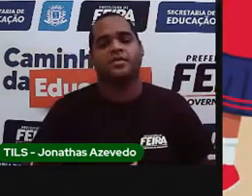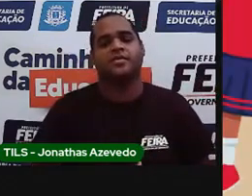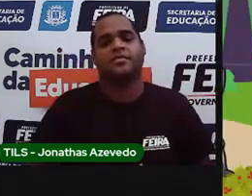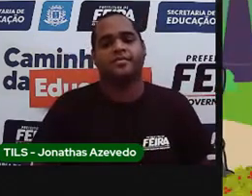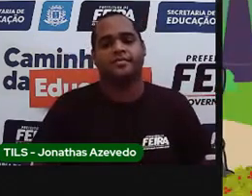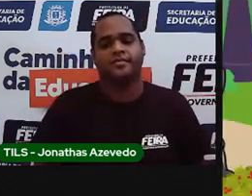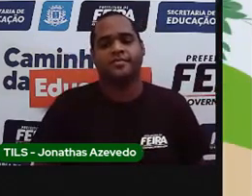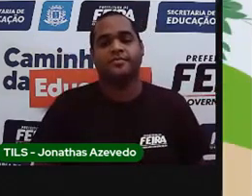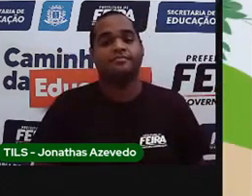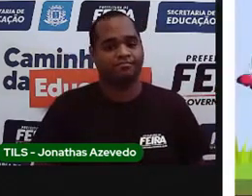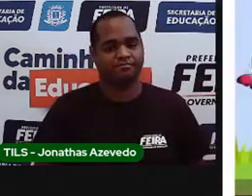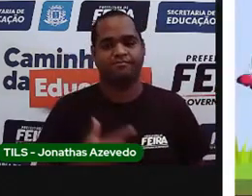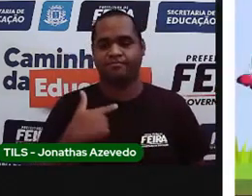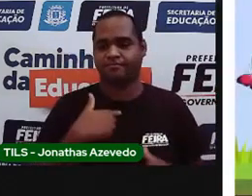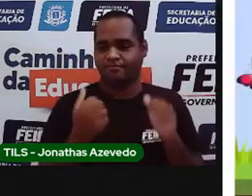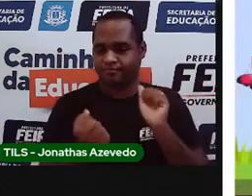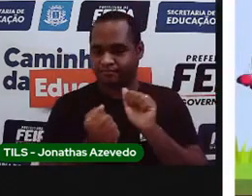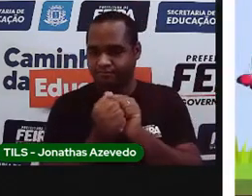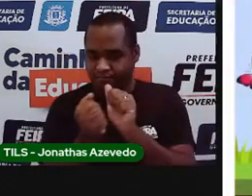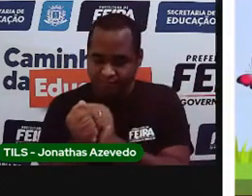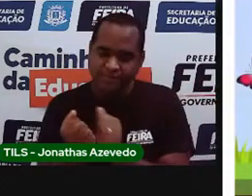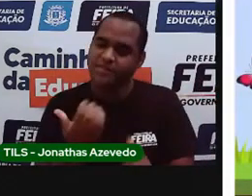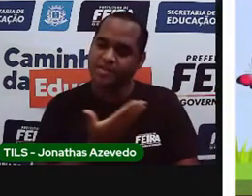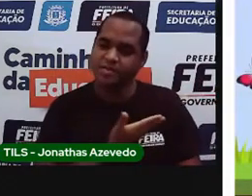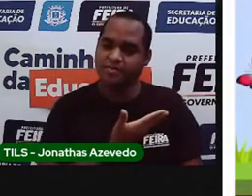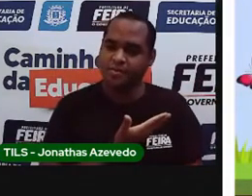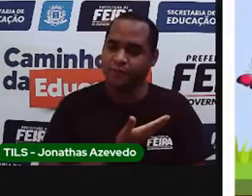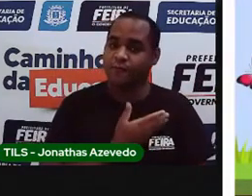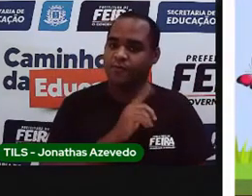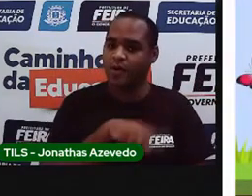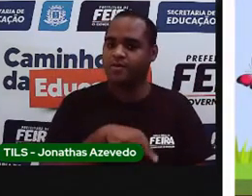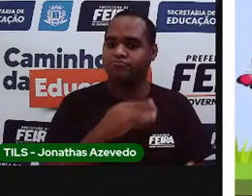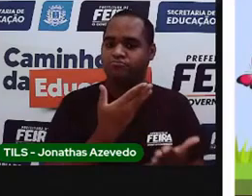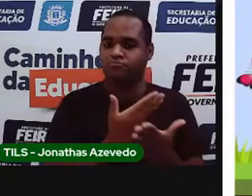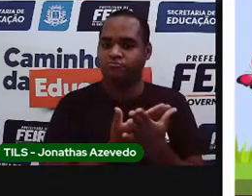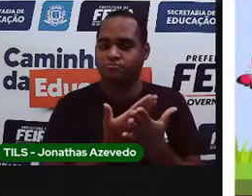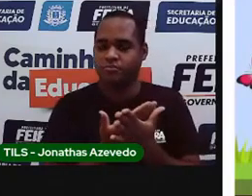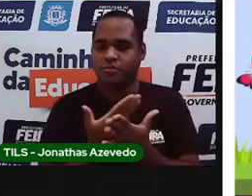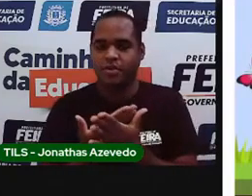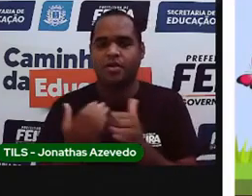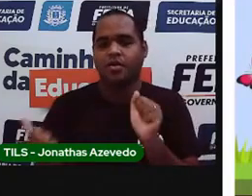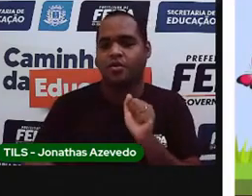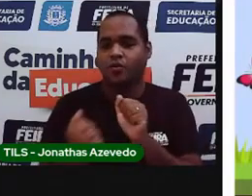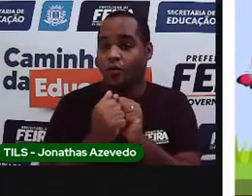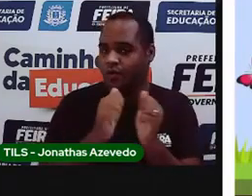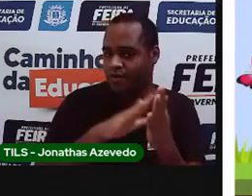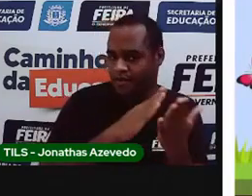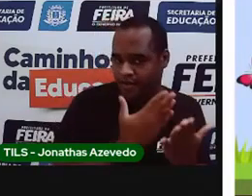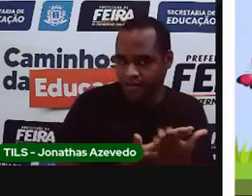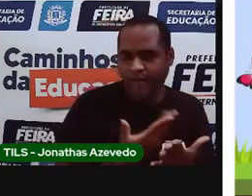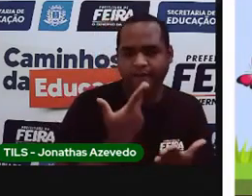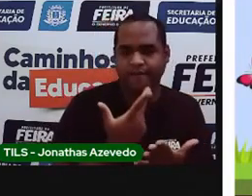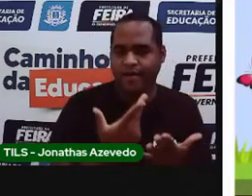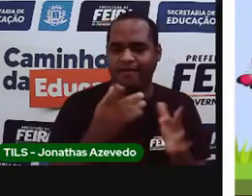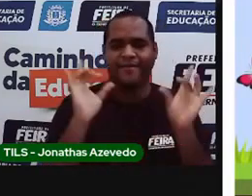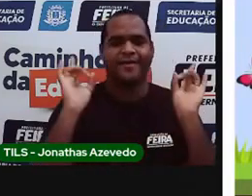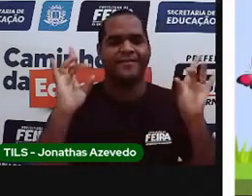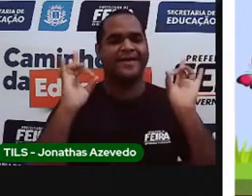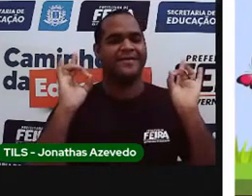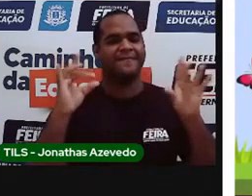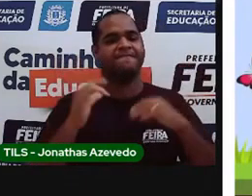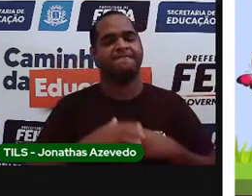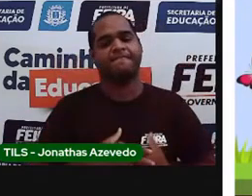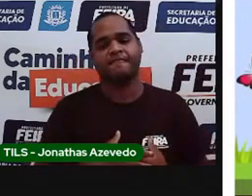Eu e os meus amigos estudamos juntos na mesma escola. Eles são muito especiais.